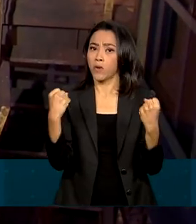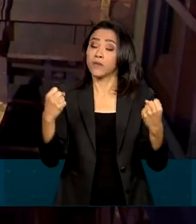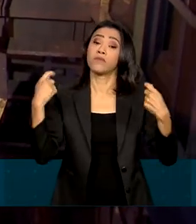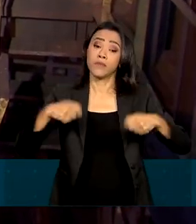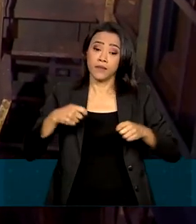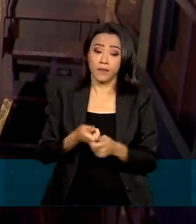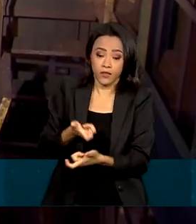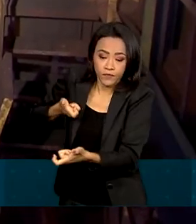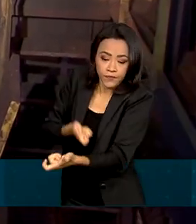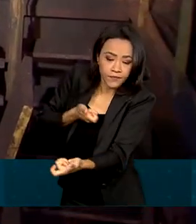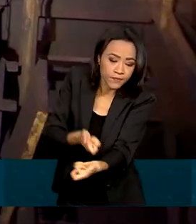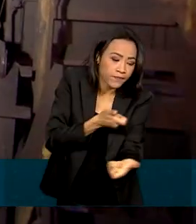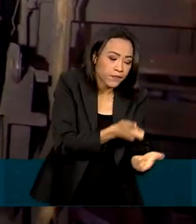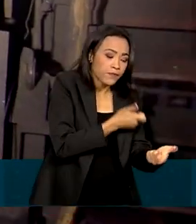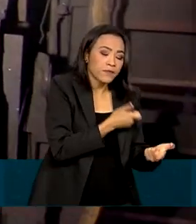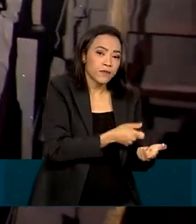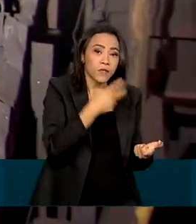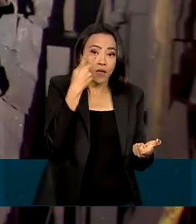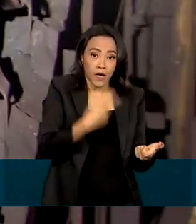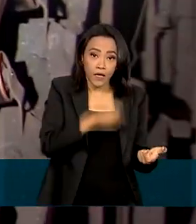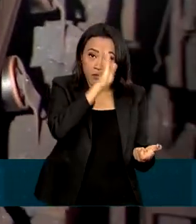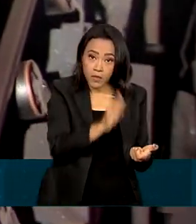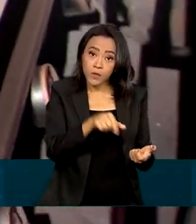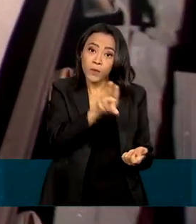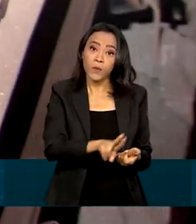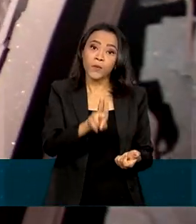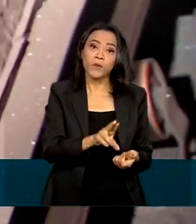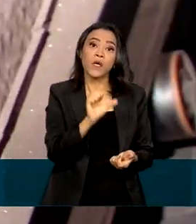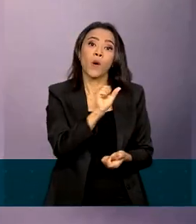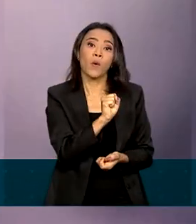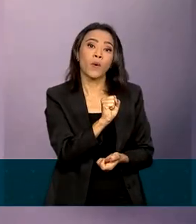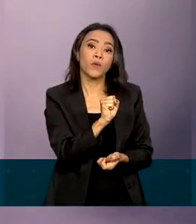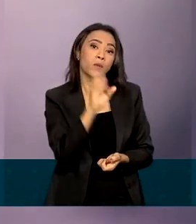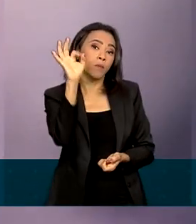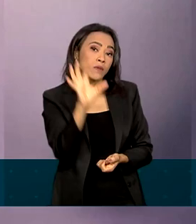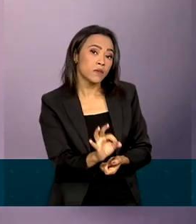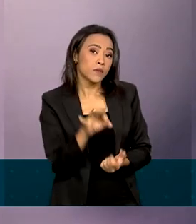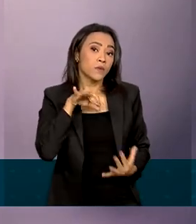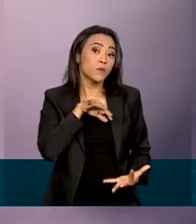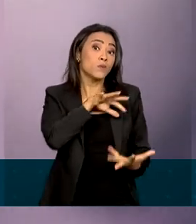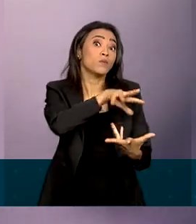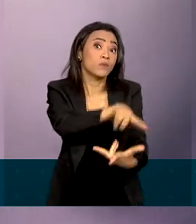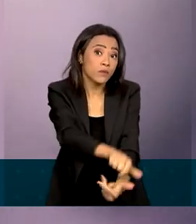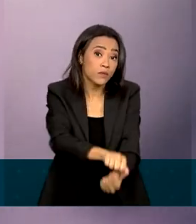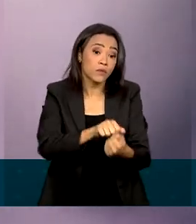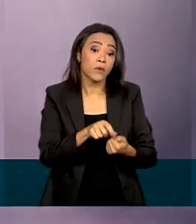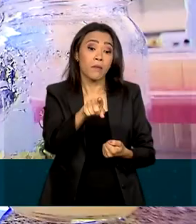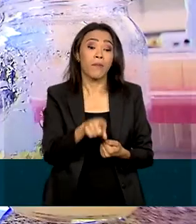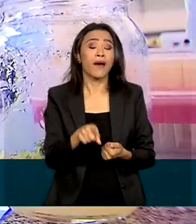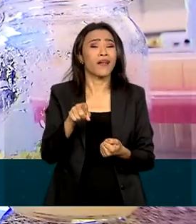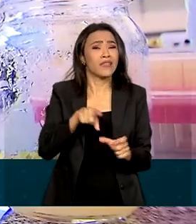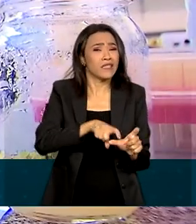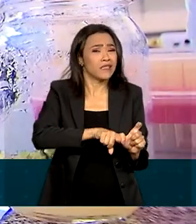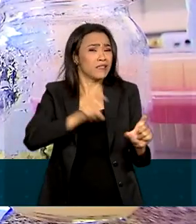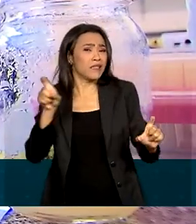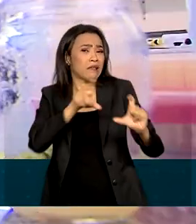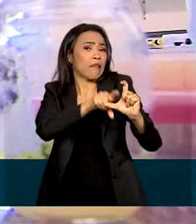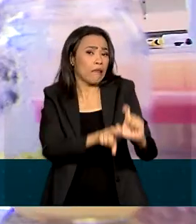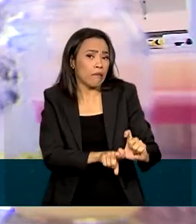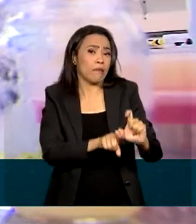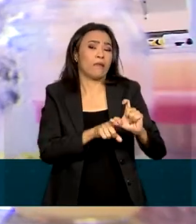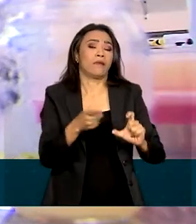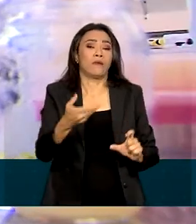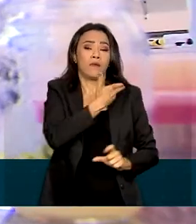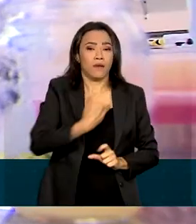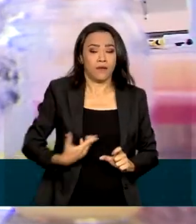fertilizantes. Consome cerca de 8% do estoque mundial. Para reduzir a dependência do mercado externo, o governo federal